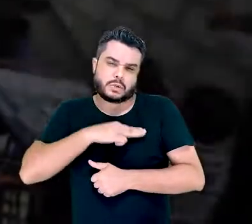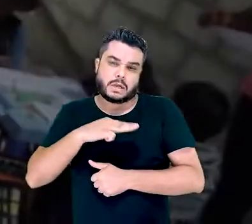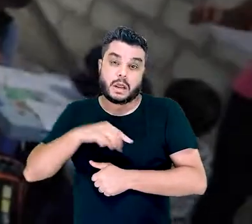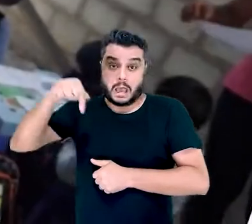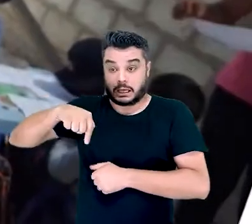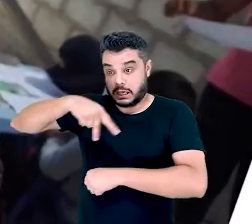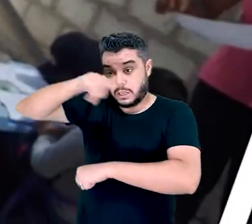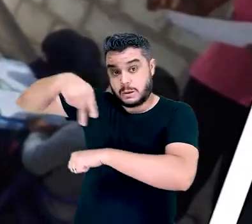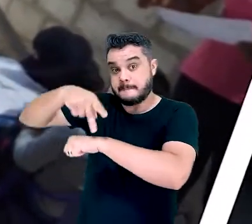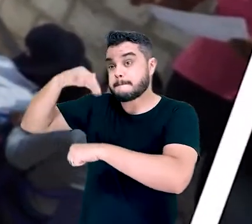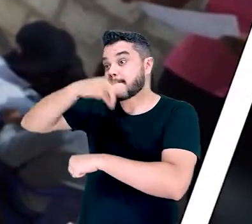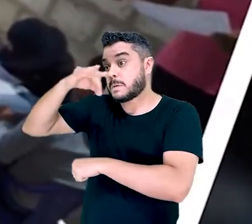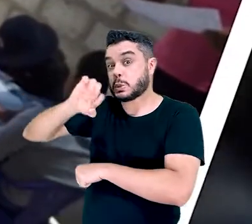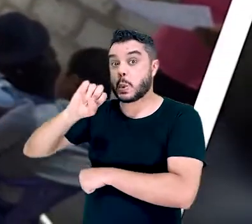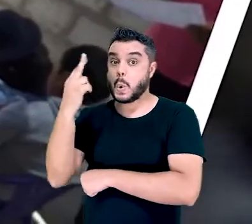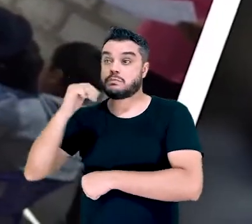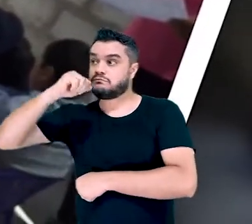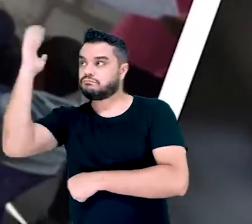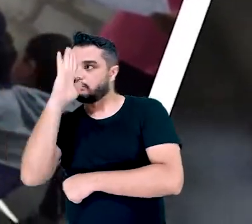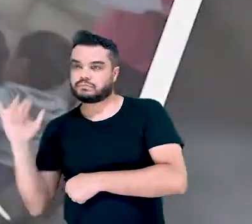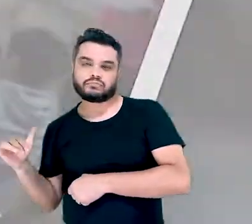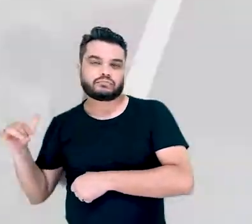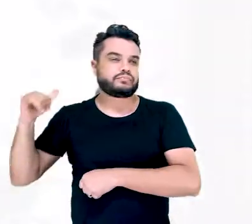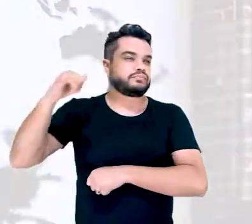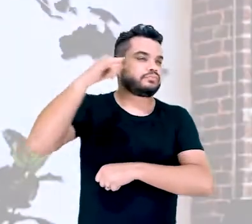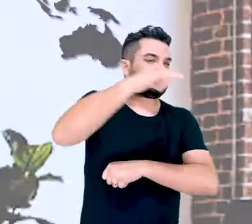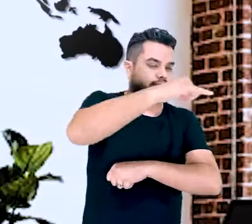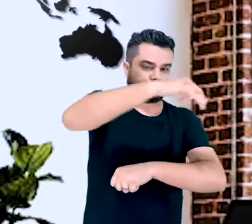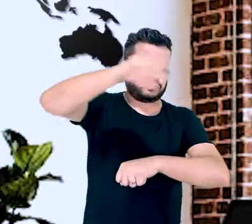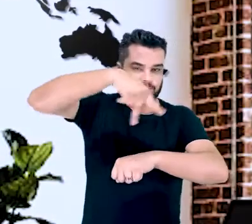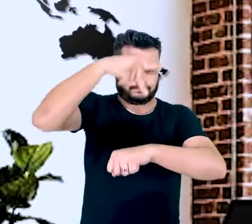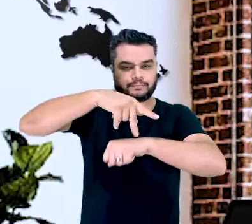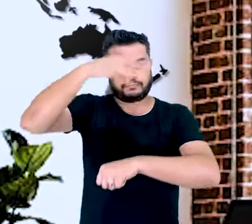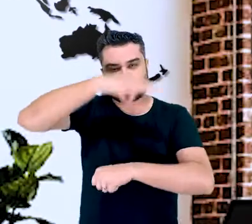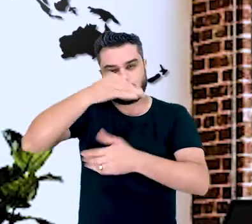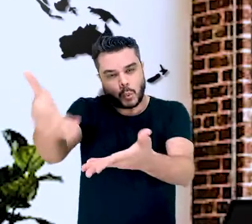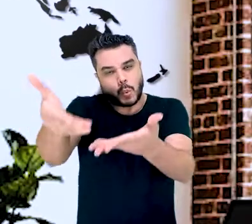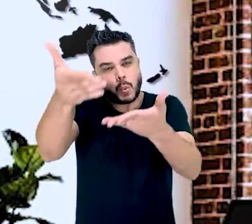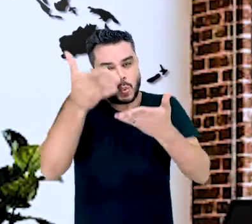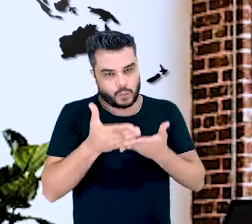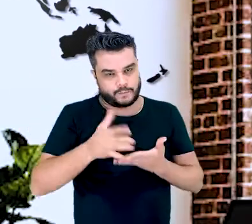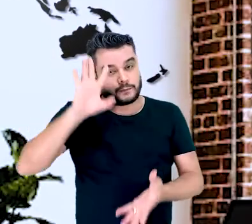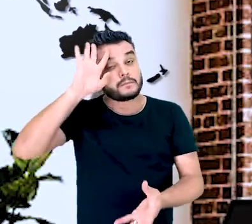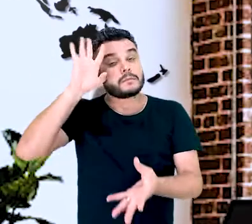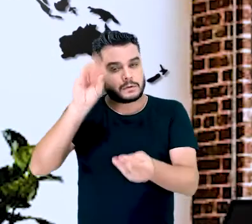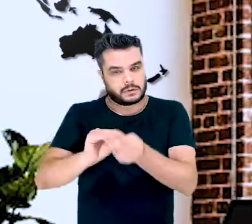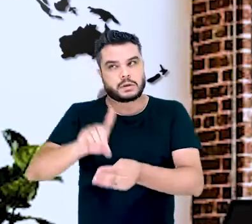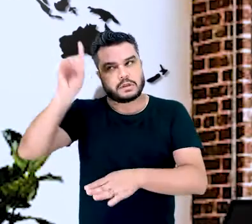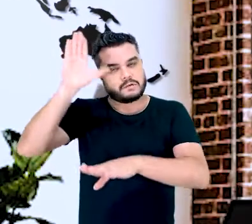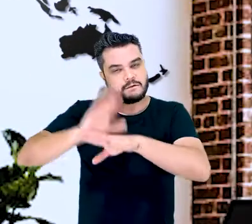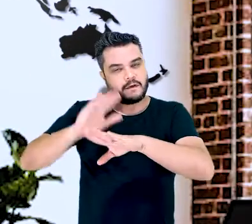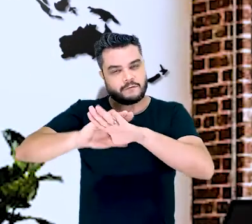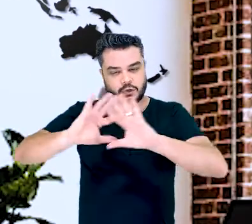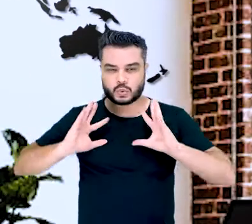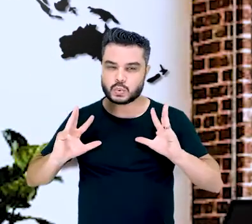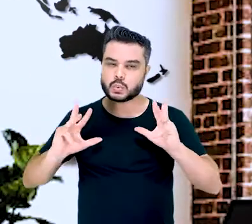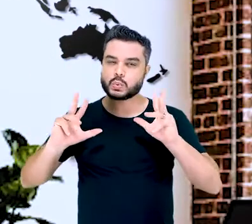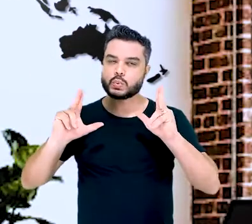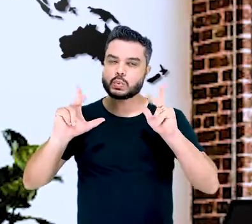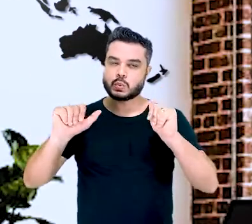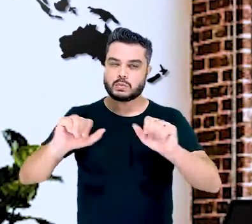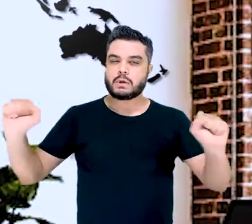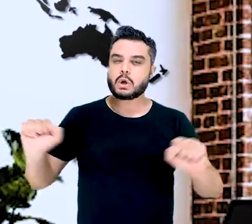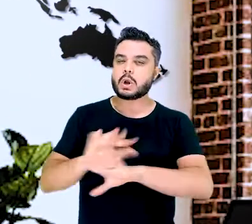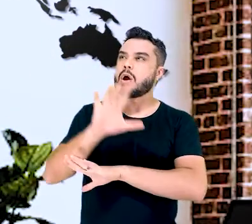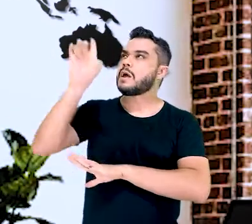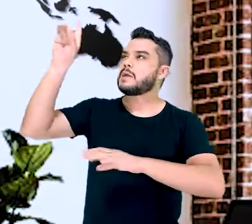venham de repente através do treinamento, de missões. Então eu convoco você para isso. Eu tenho certeza que Deus fará ainda muito mais para a